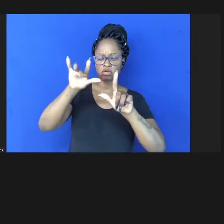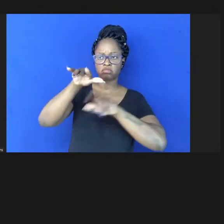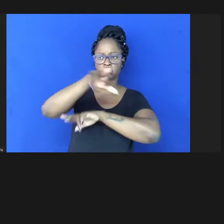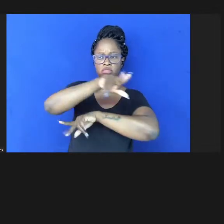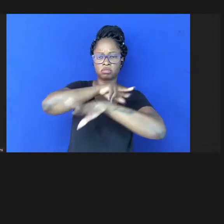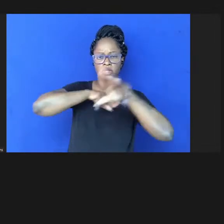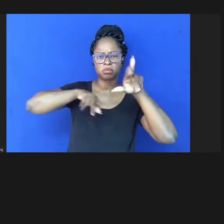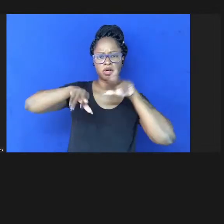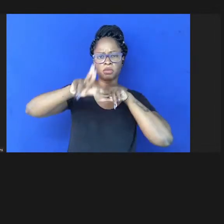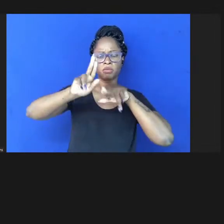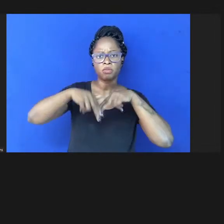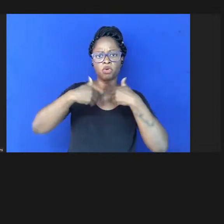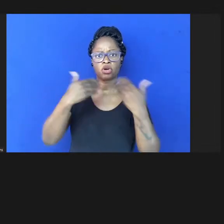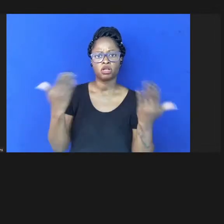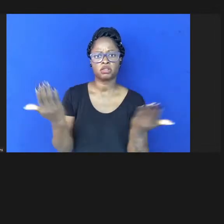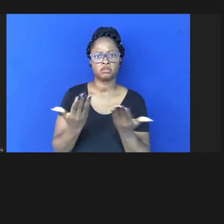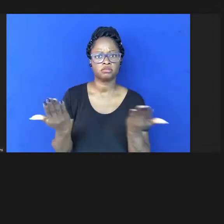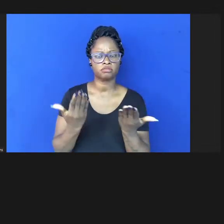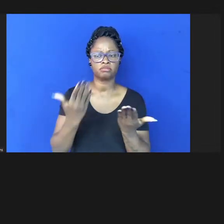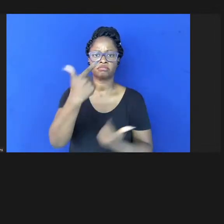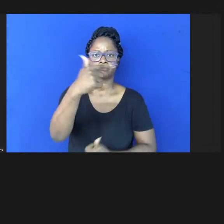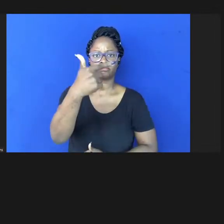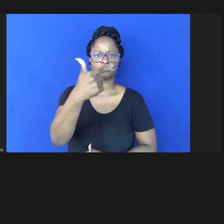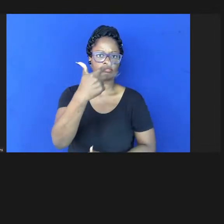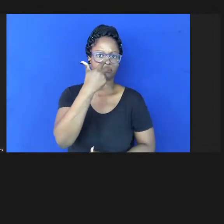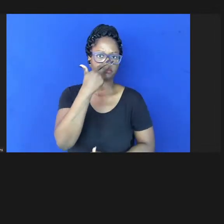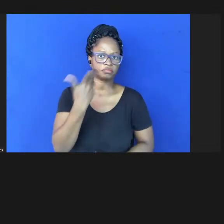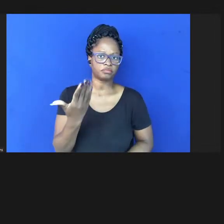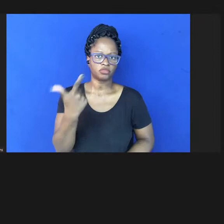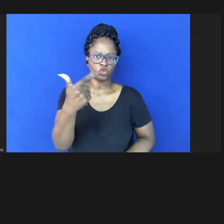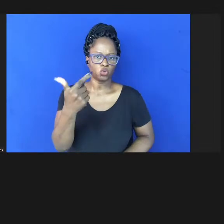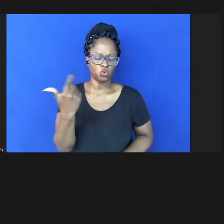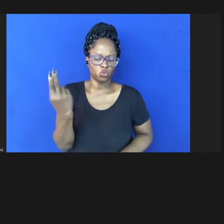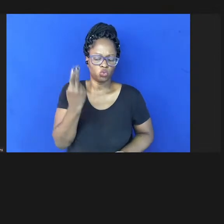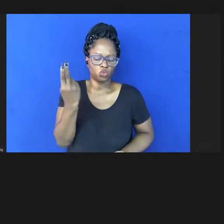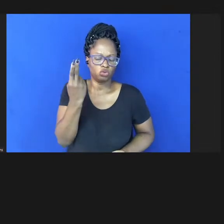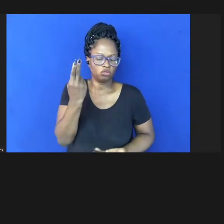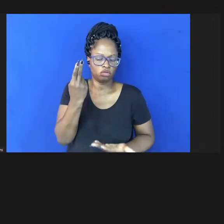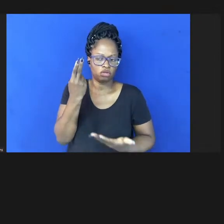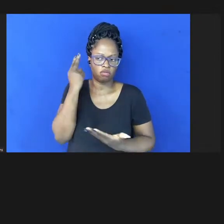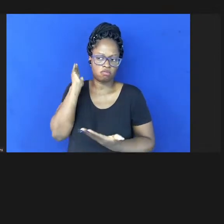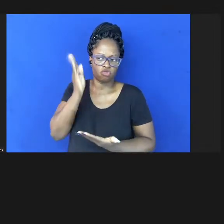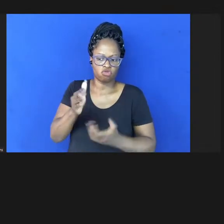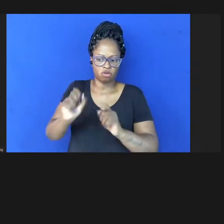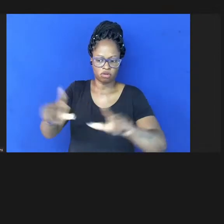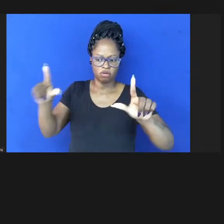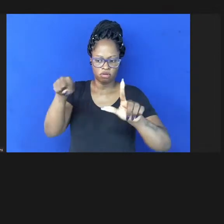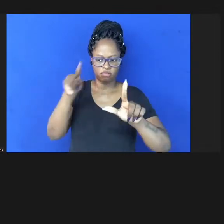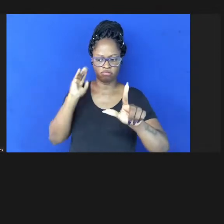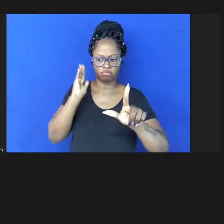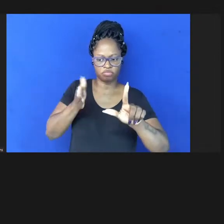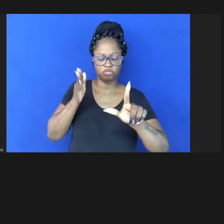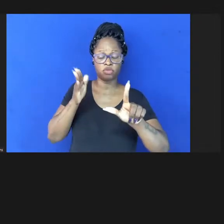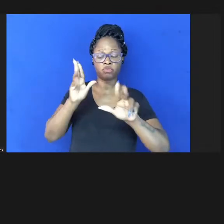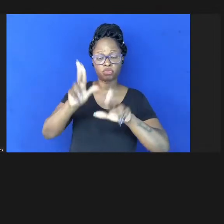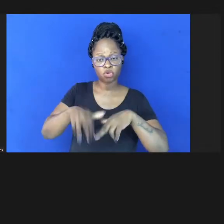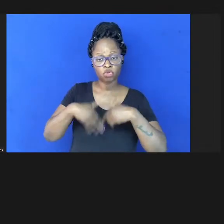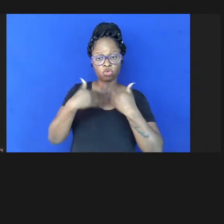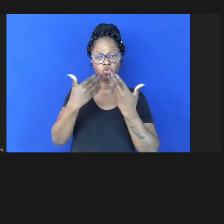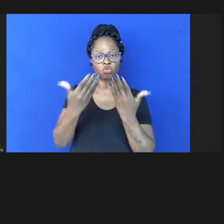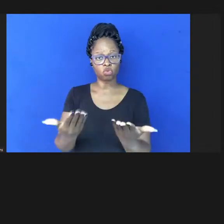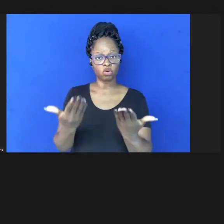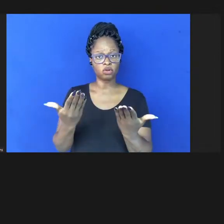por isso mesmo não tiveram um acesso direto por isso mesmo